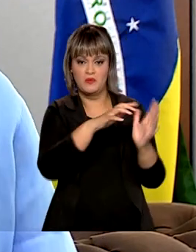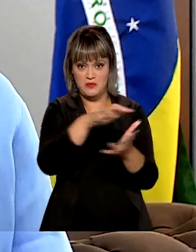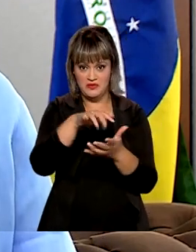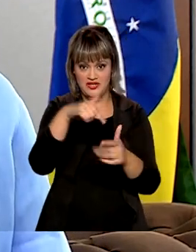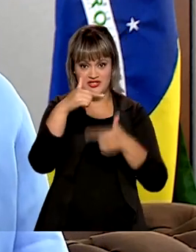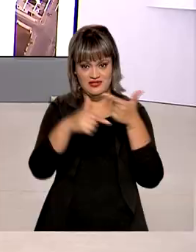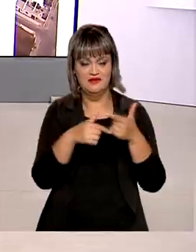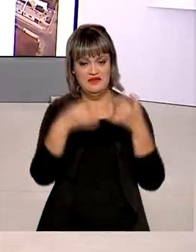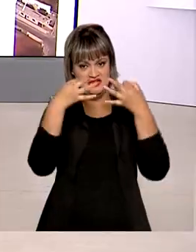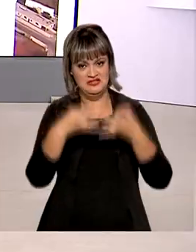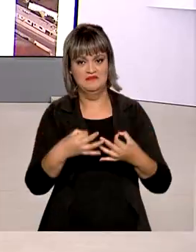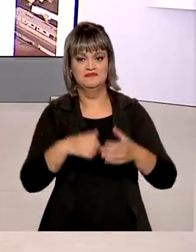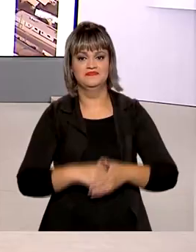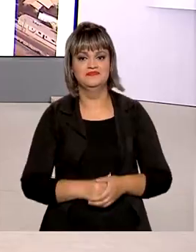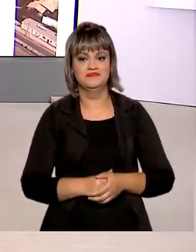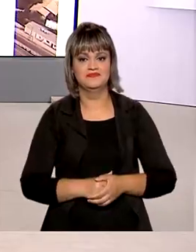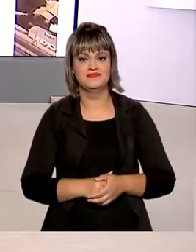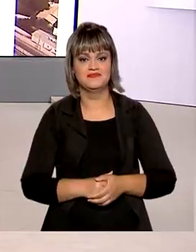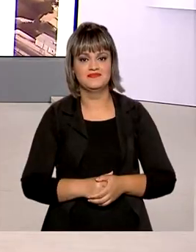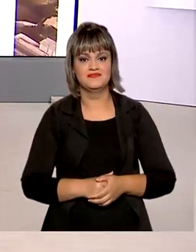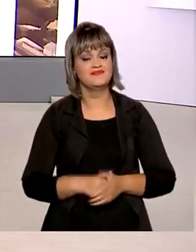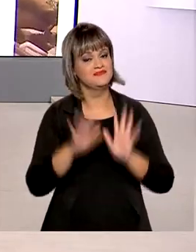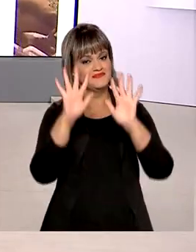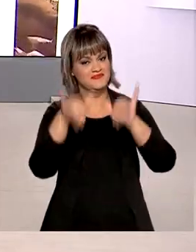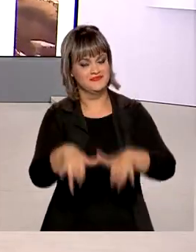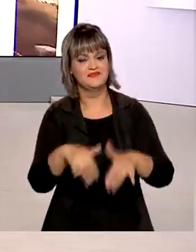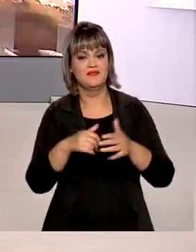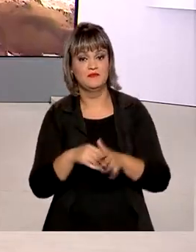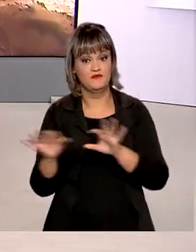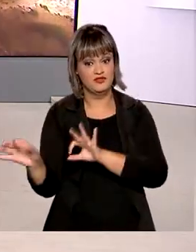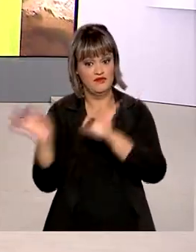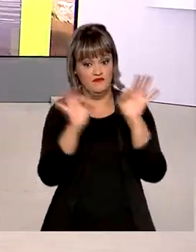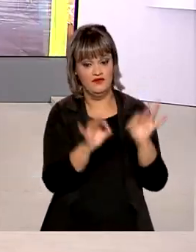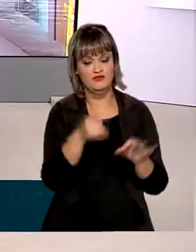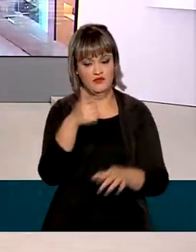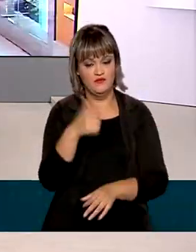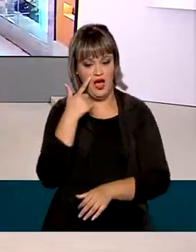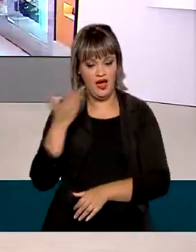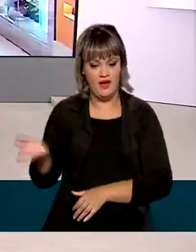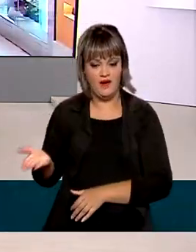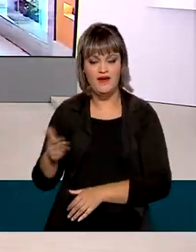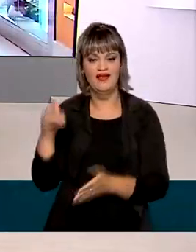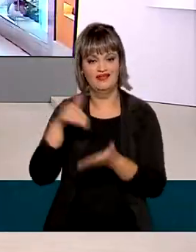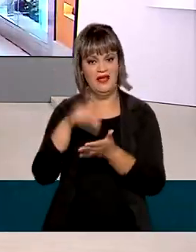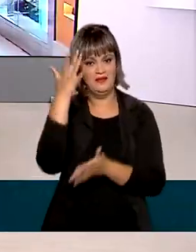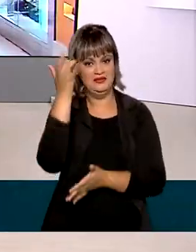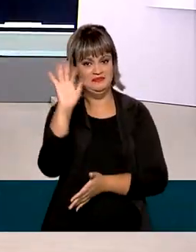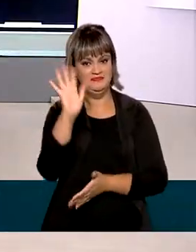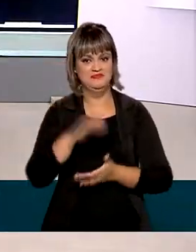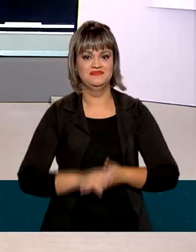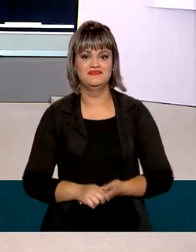fazemos diferente. E a gente fica por aqui para você. Um ótimo dia e até amanhã.